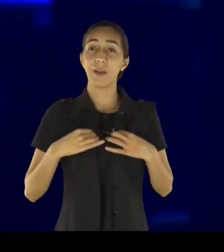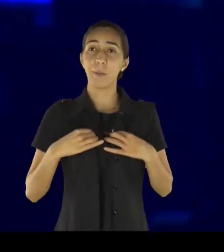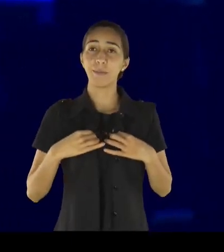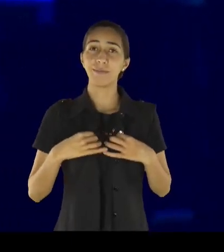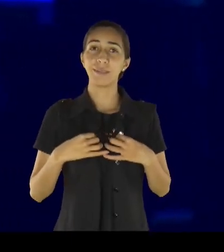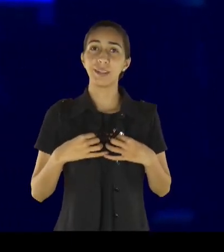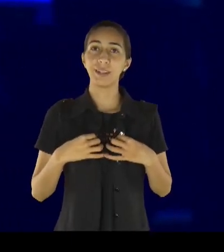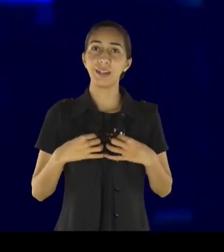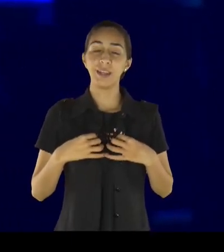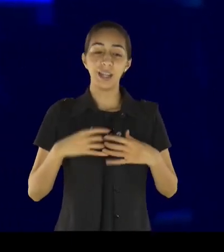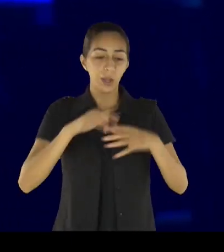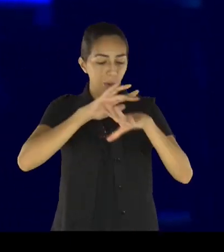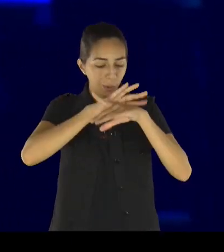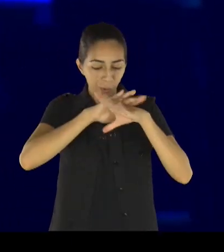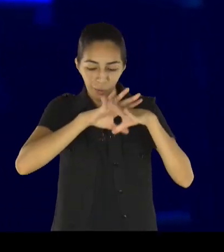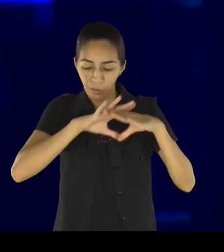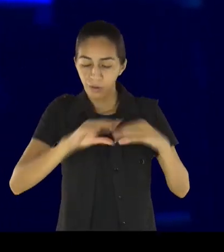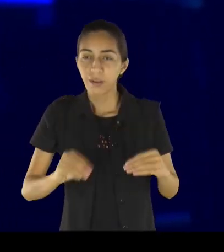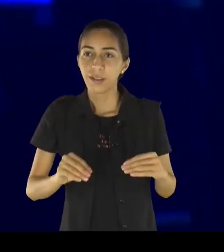tocando em você,